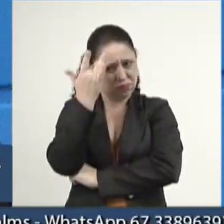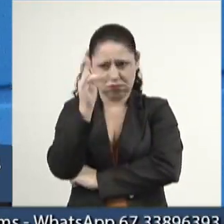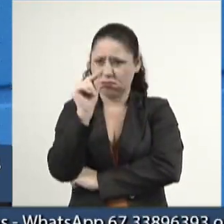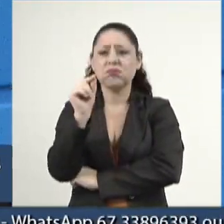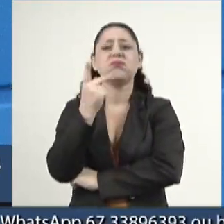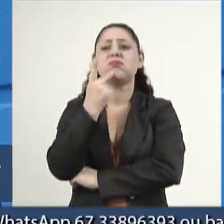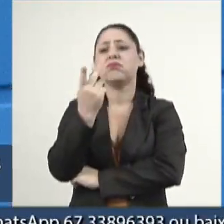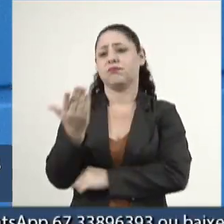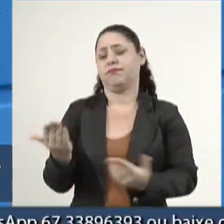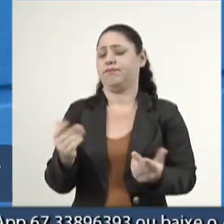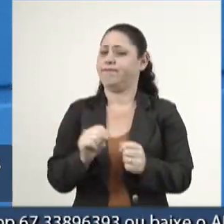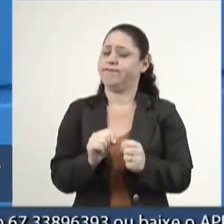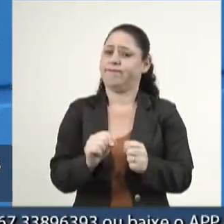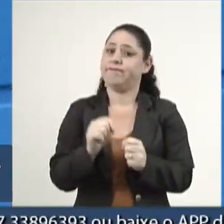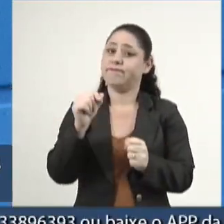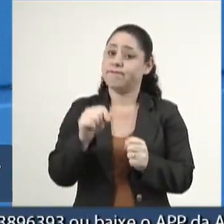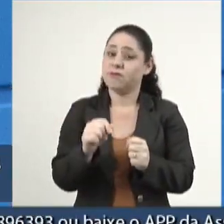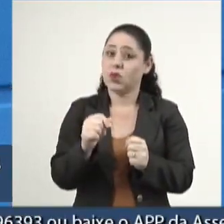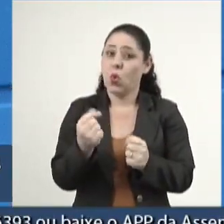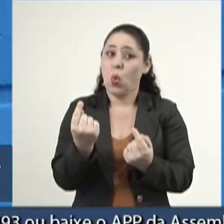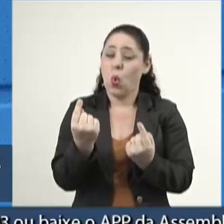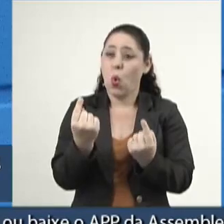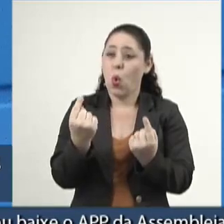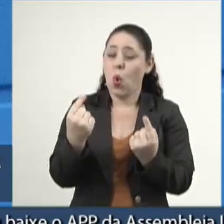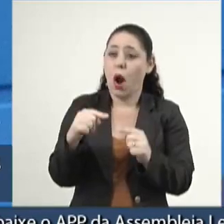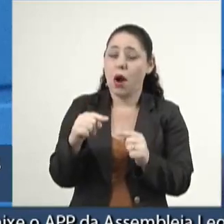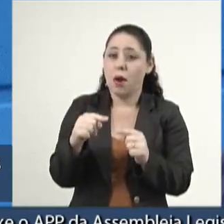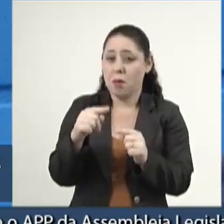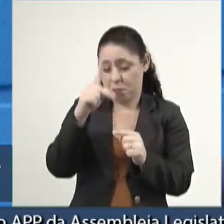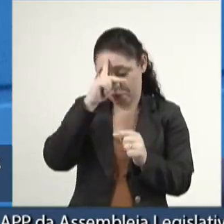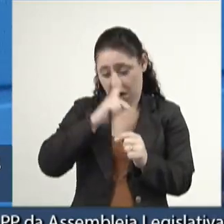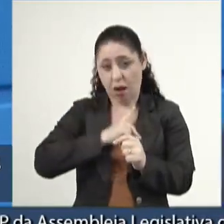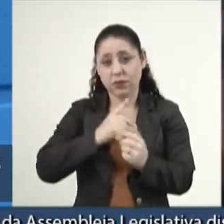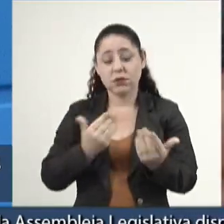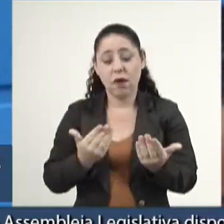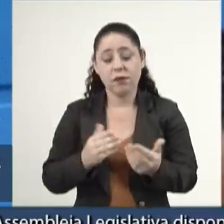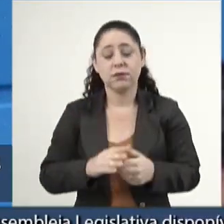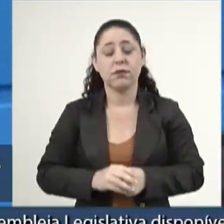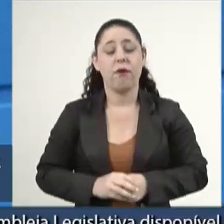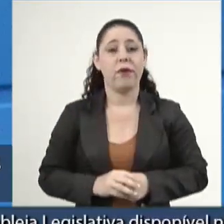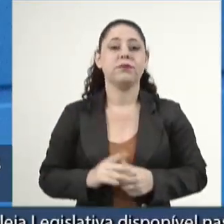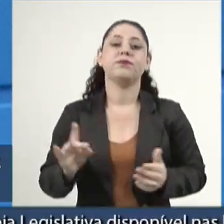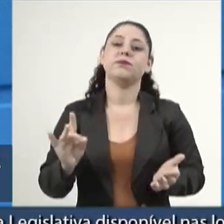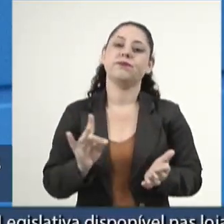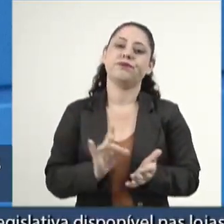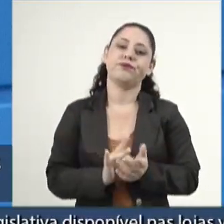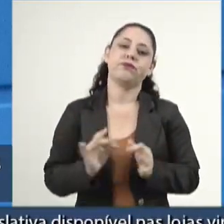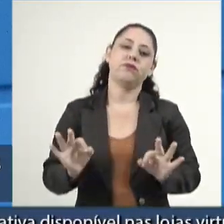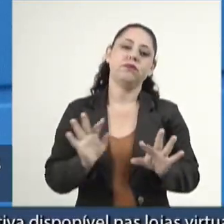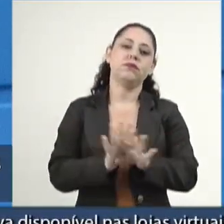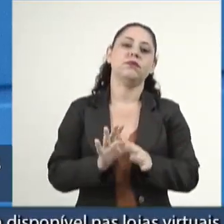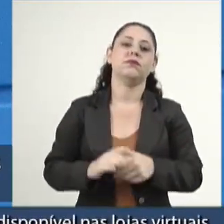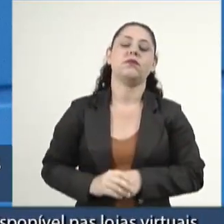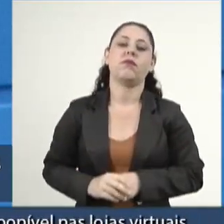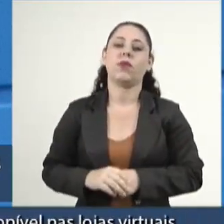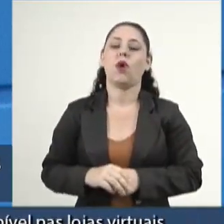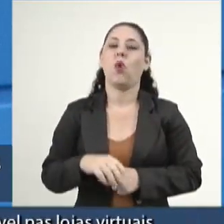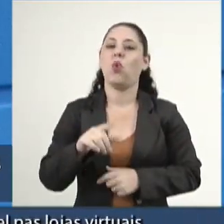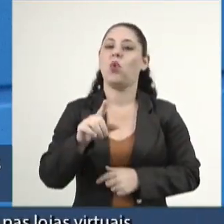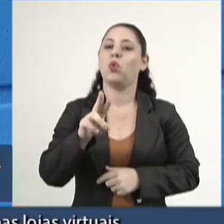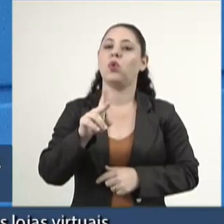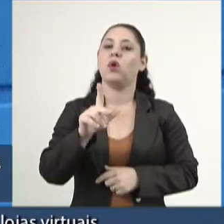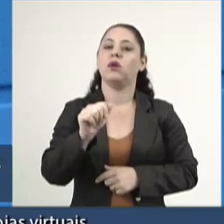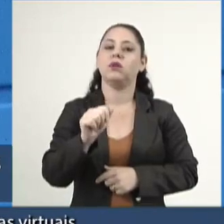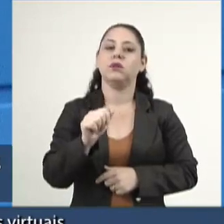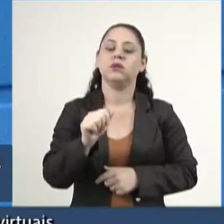que ele está fazendo, atirando contra o próprio coração dele. Verdade. A verdade, para me concluir, Lula tributou